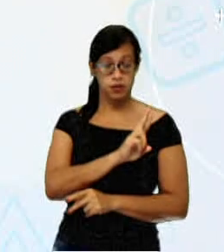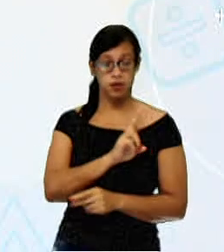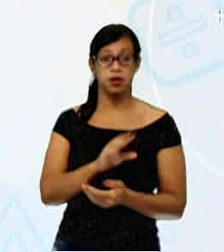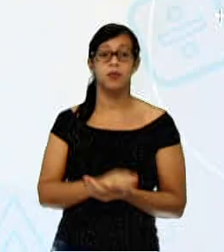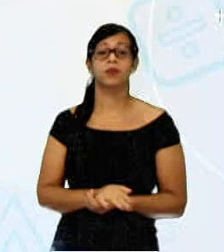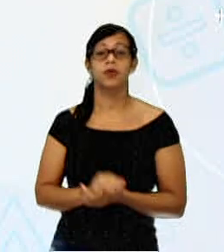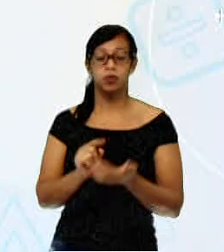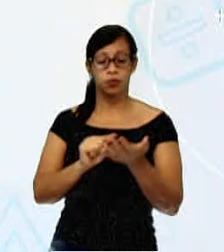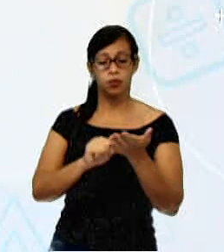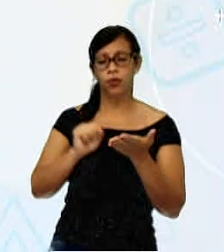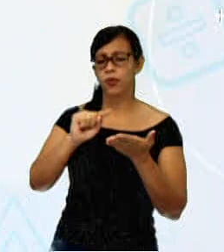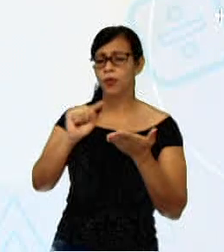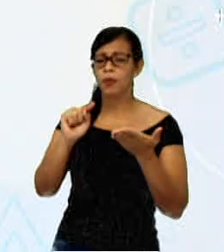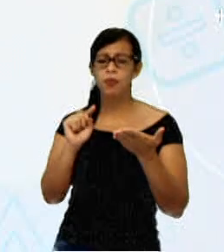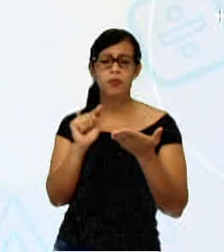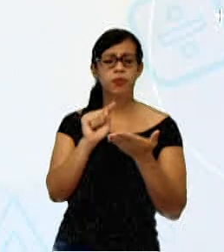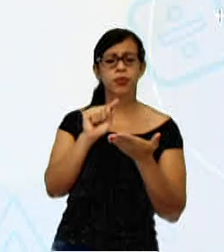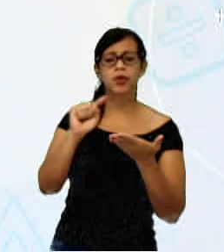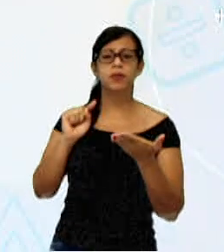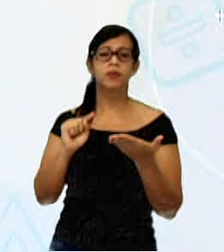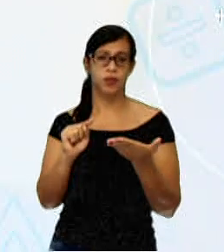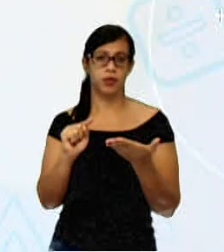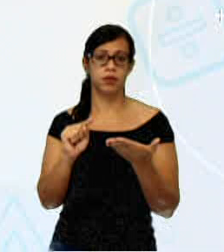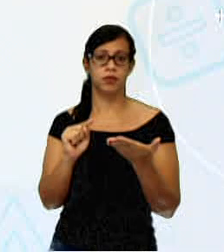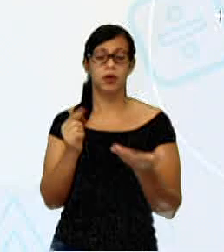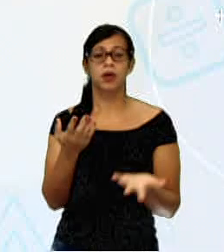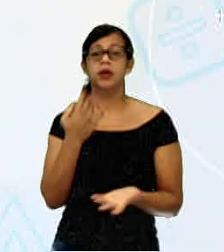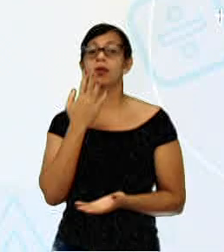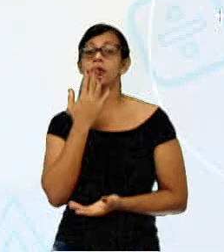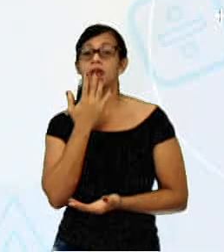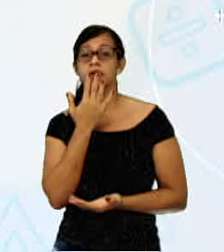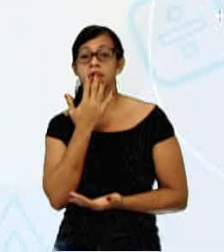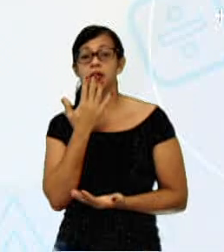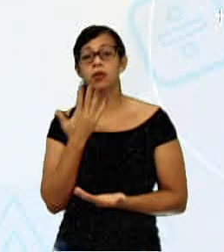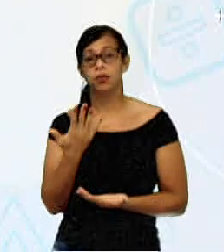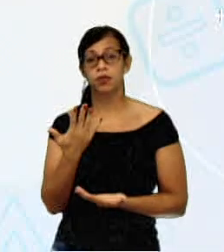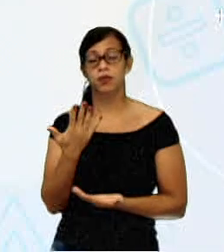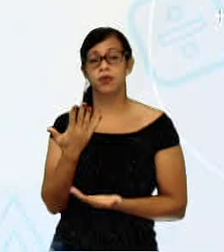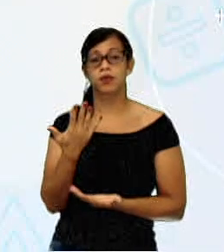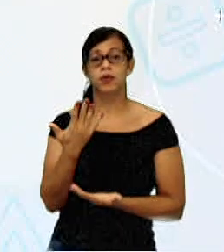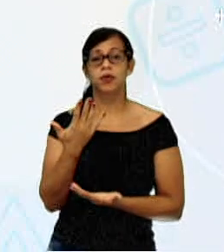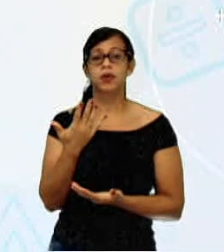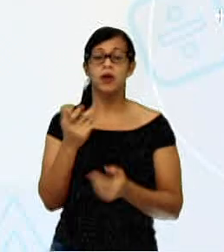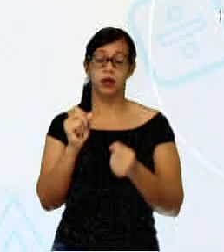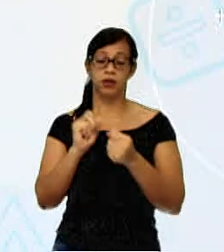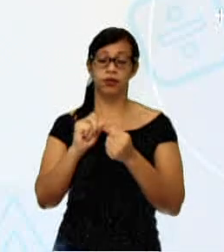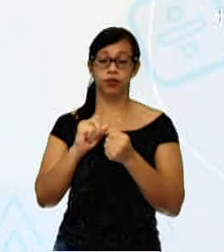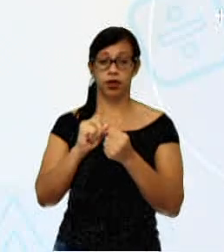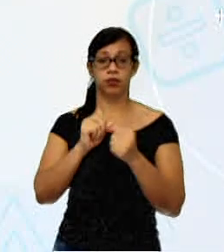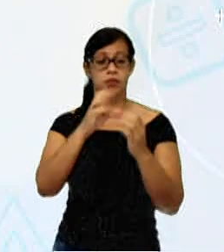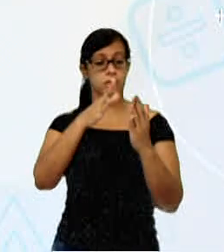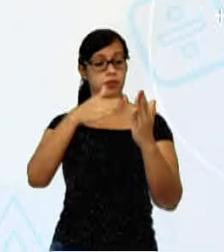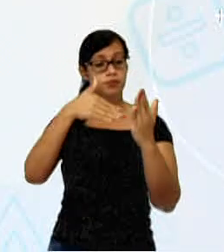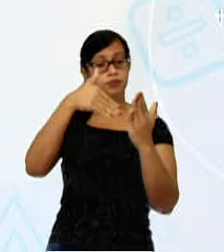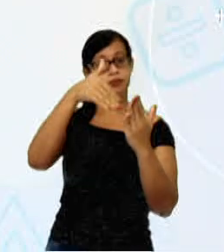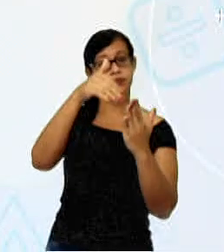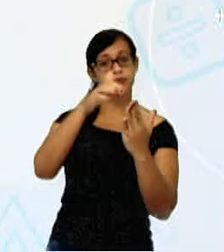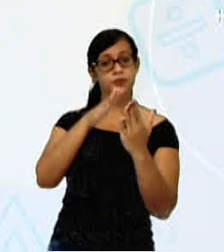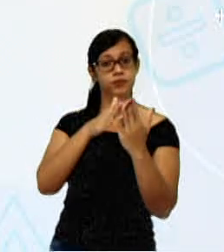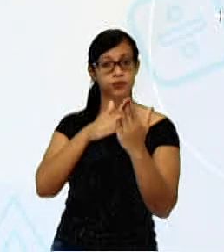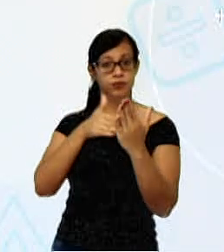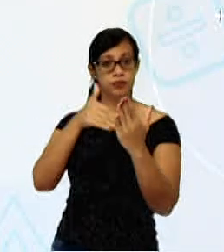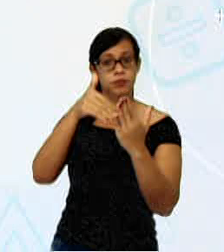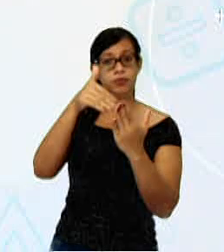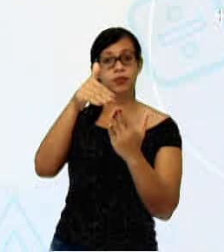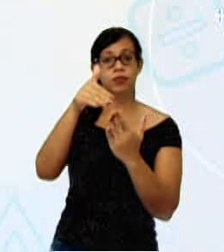opacidade, a discreta cor sépia, que ele, que ele, eleva a temperatura das suas aguadas e a